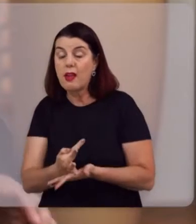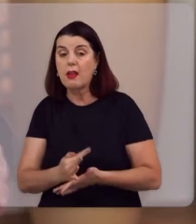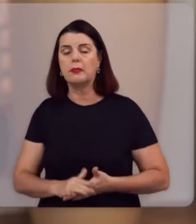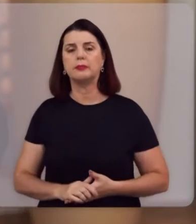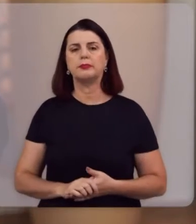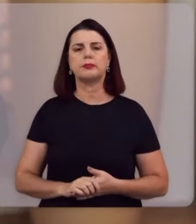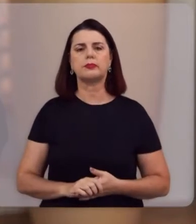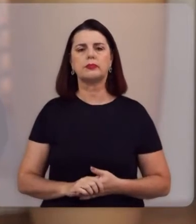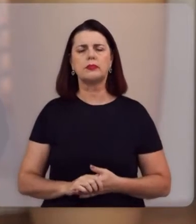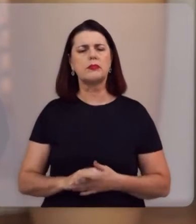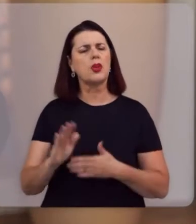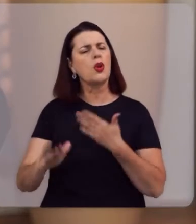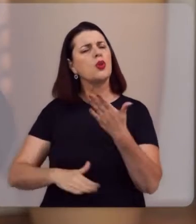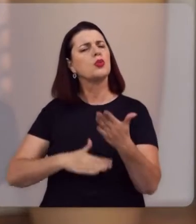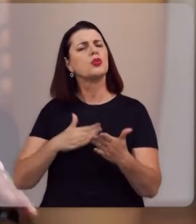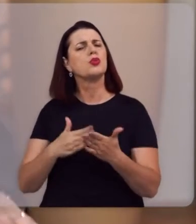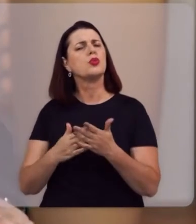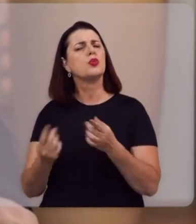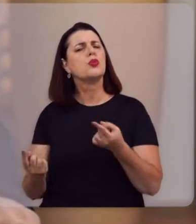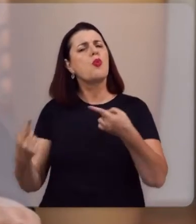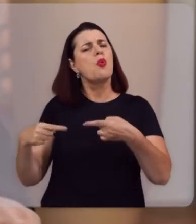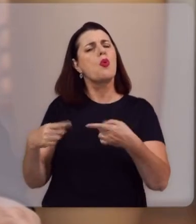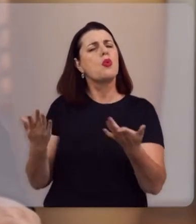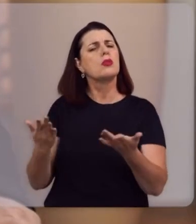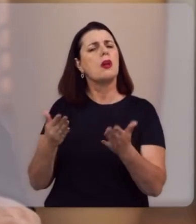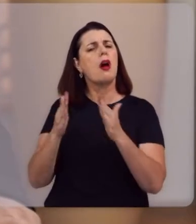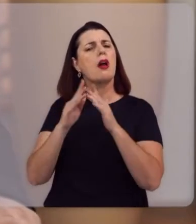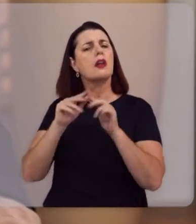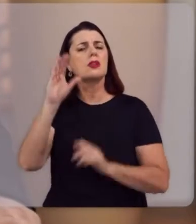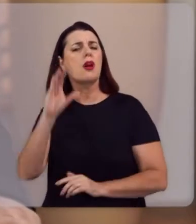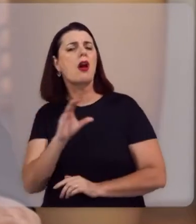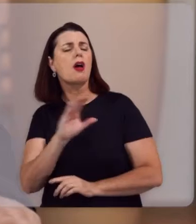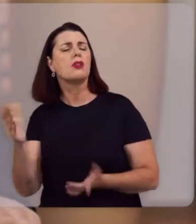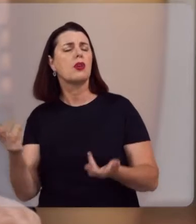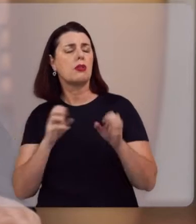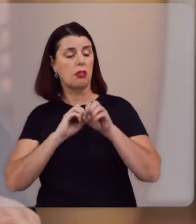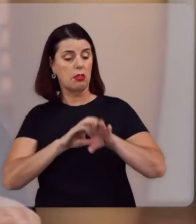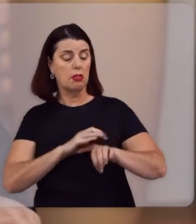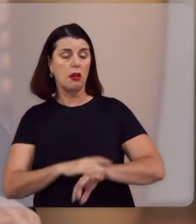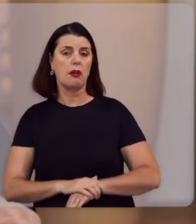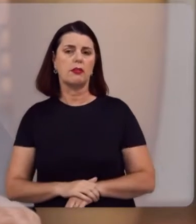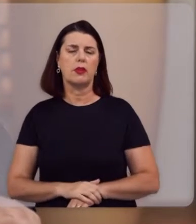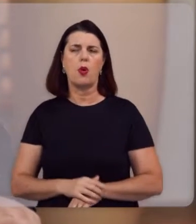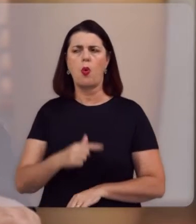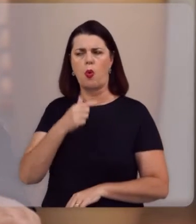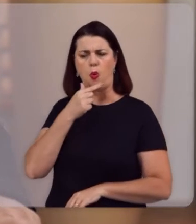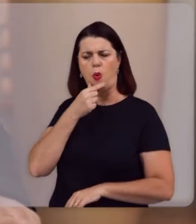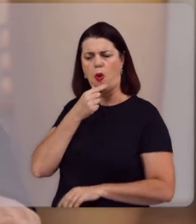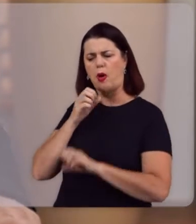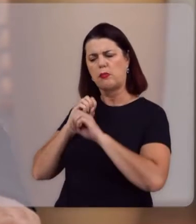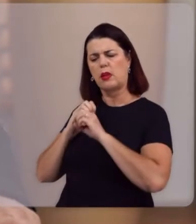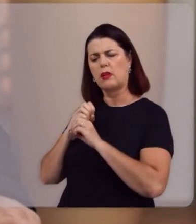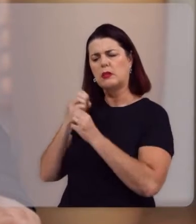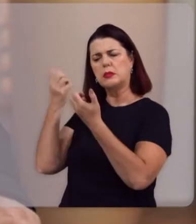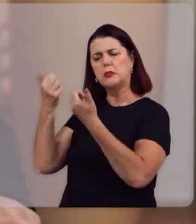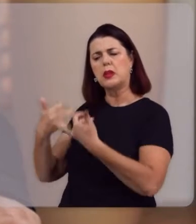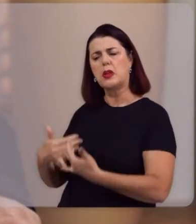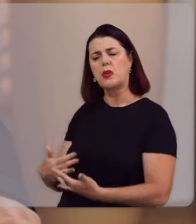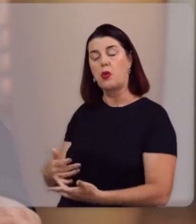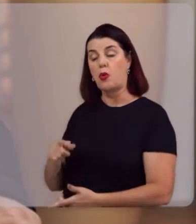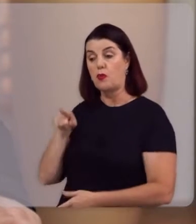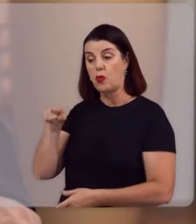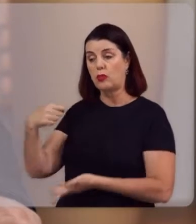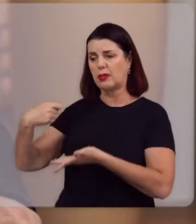tudo isso contrário ao a igreja romana ensinava. Então, Lutero diz o seguinte, a menos que se me